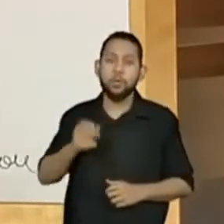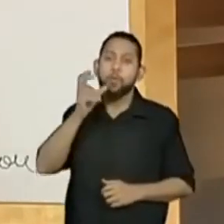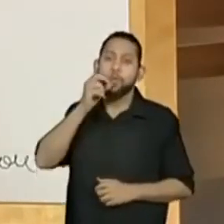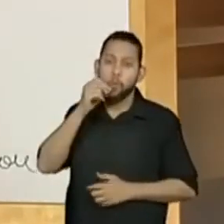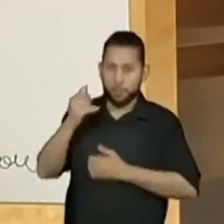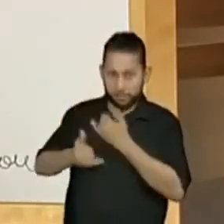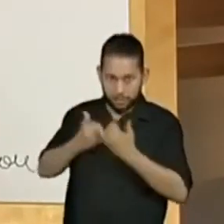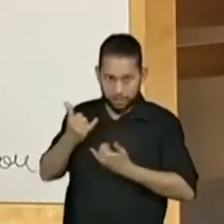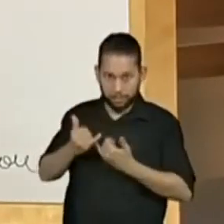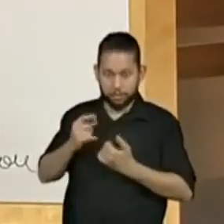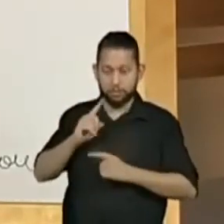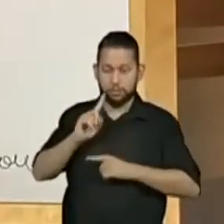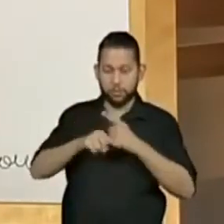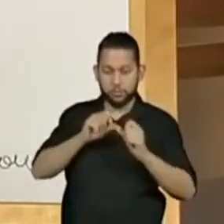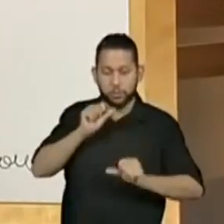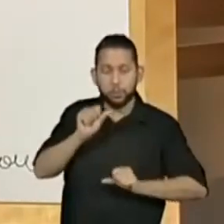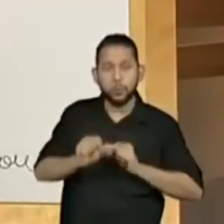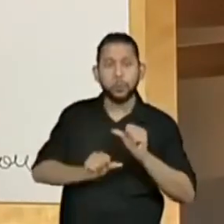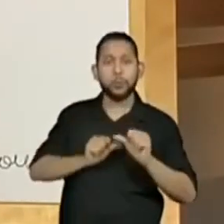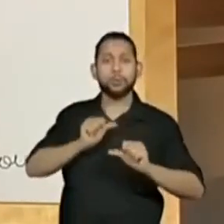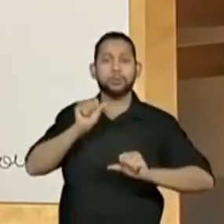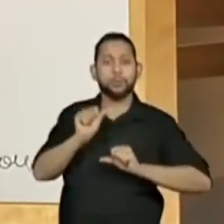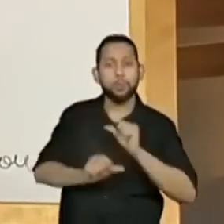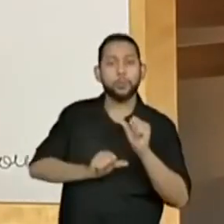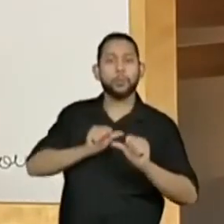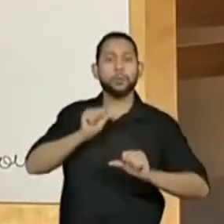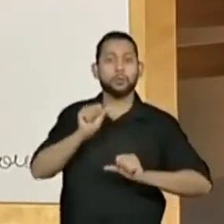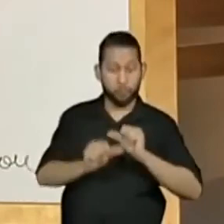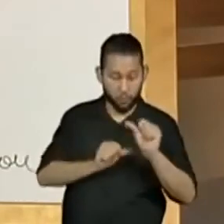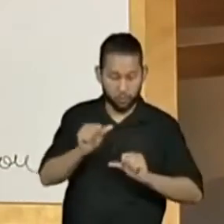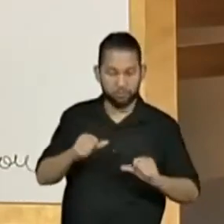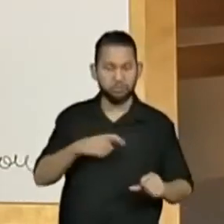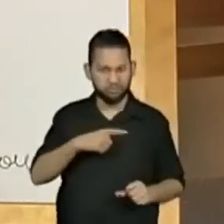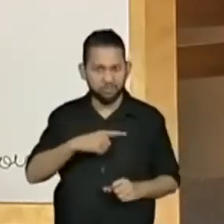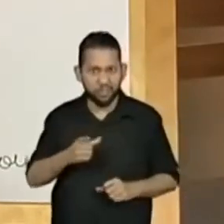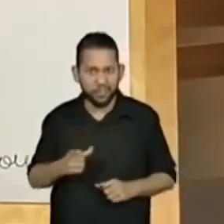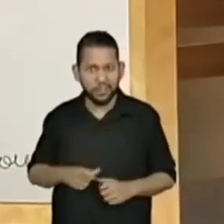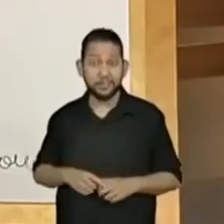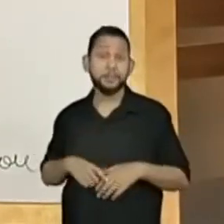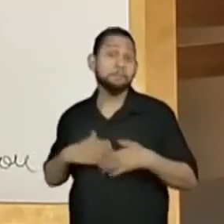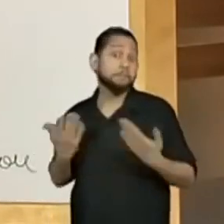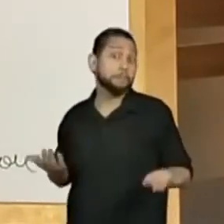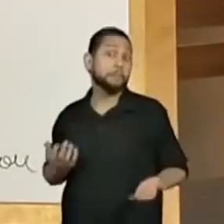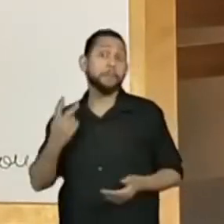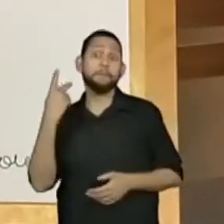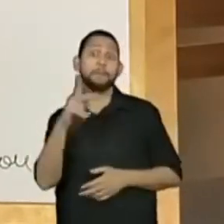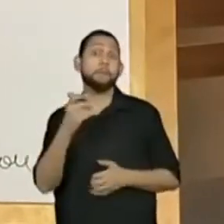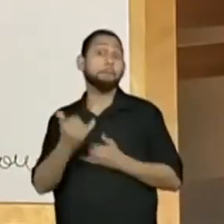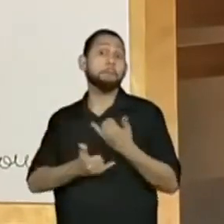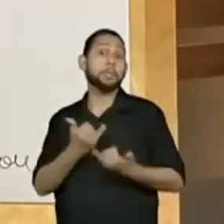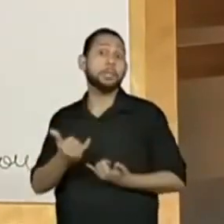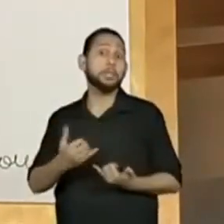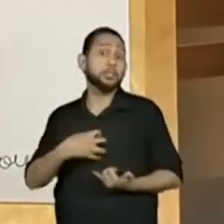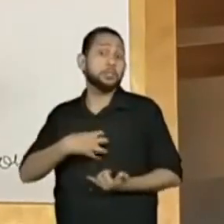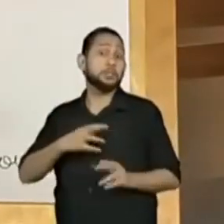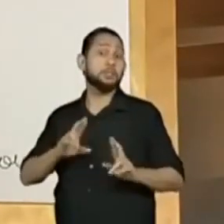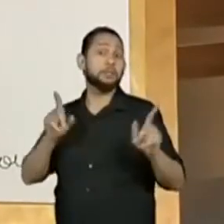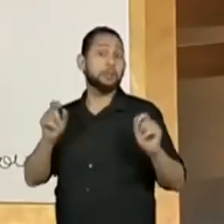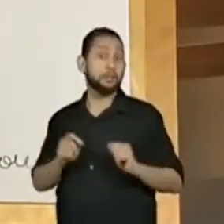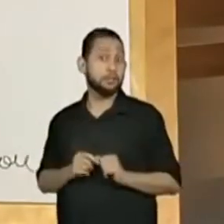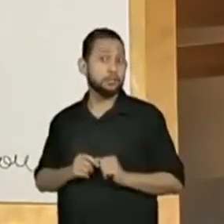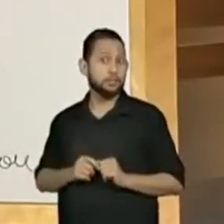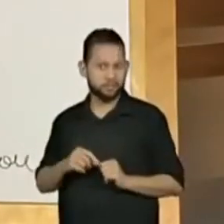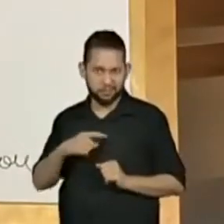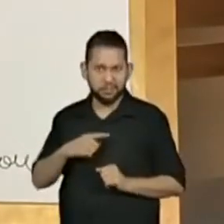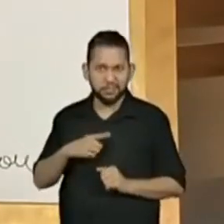como a gente viu ali, ao longo dos anos elas foram sofrendo alterações, ou vocês brincam de maneiras diferentes que os seus